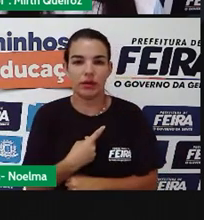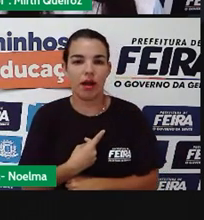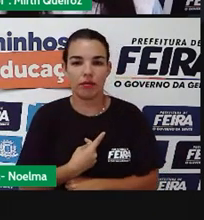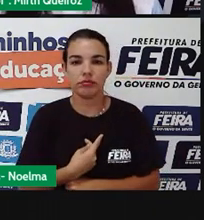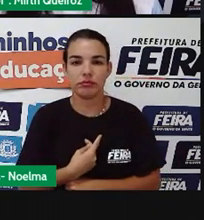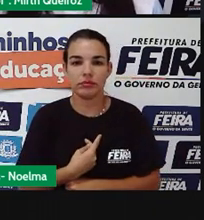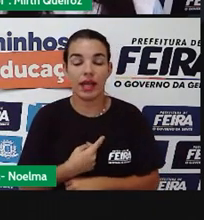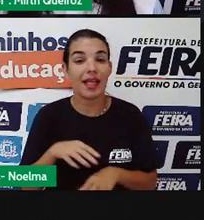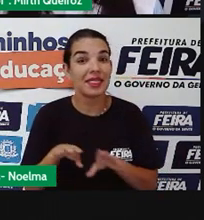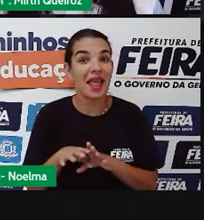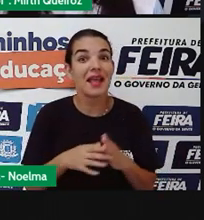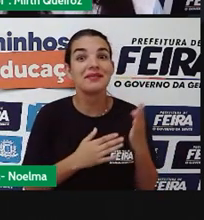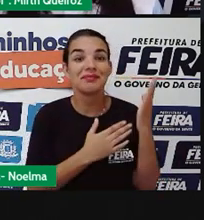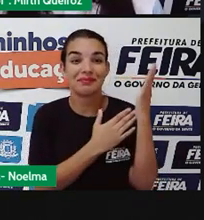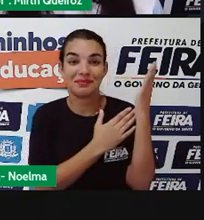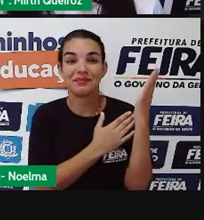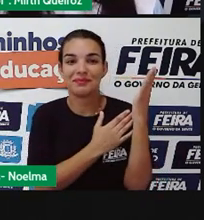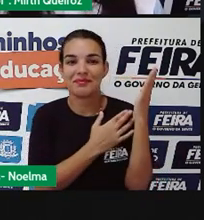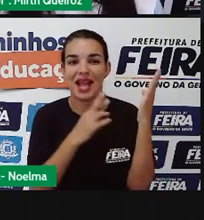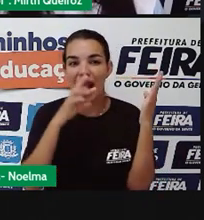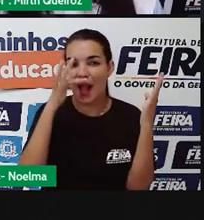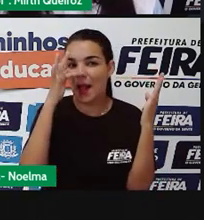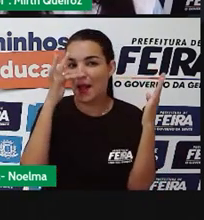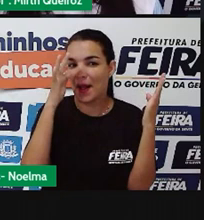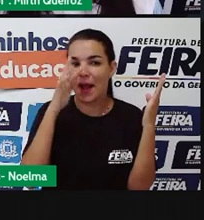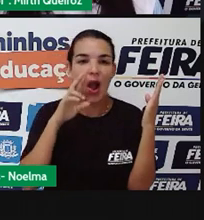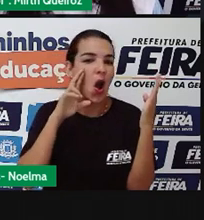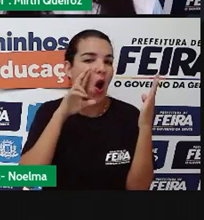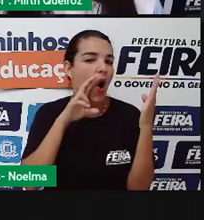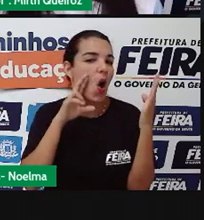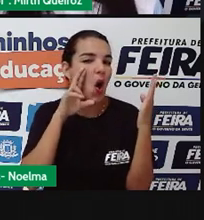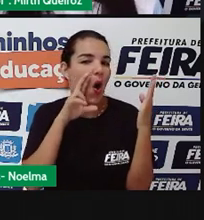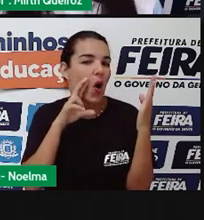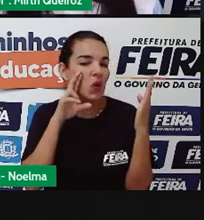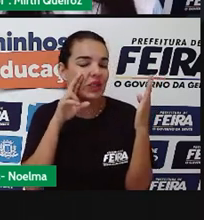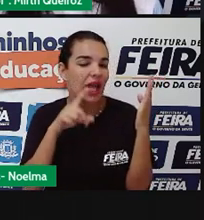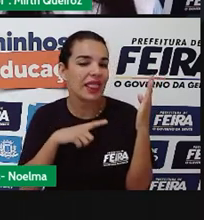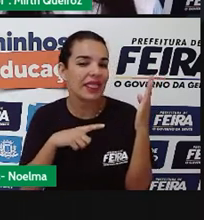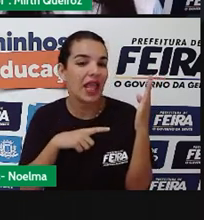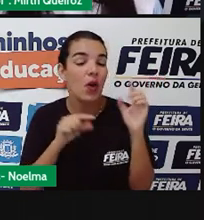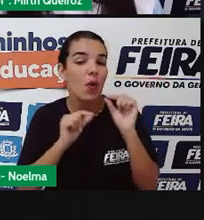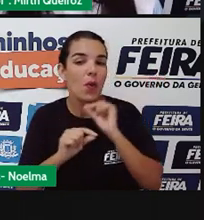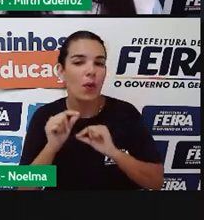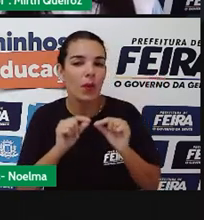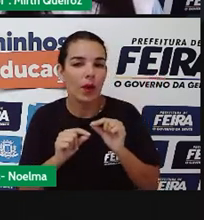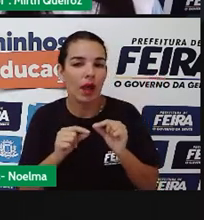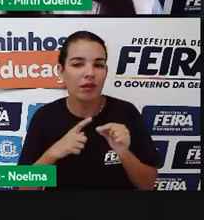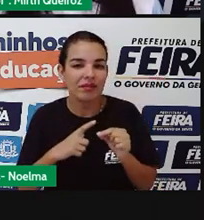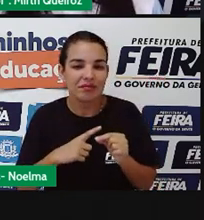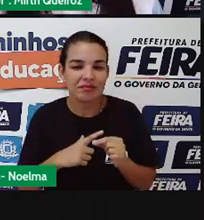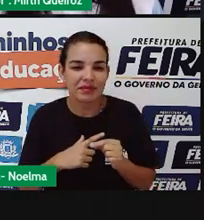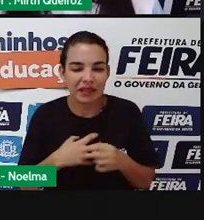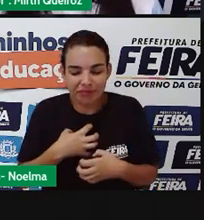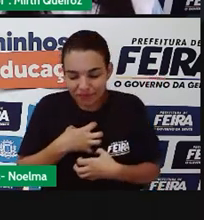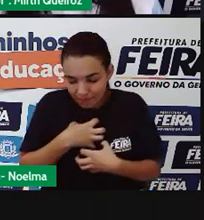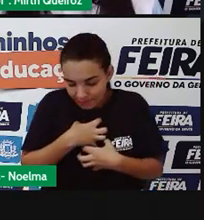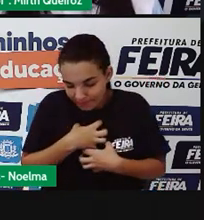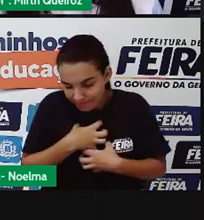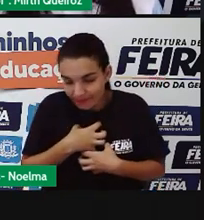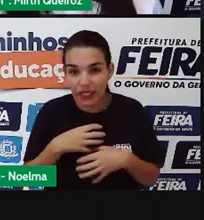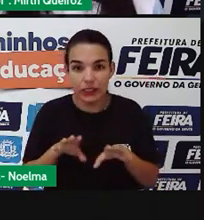Temos a Rosa, que é a amada do Pequeno Príncipe, né? A Rosa tem uma atitude melodramática e